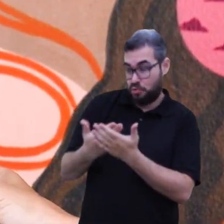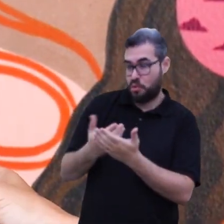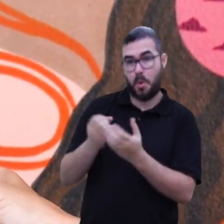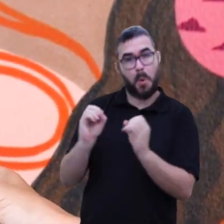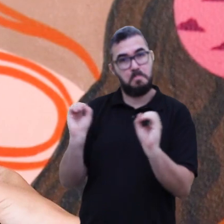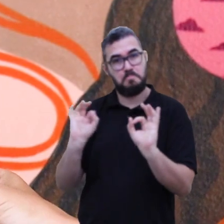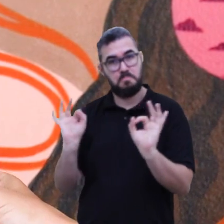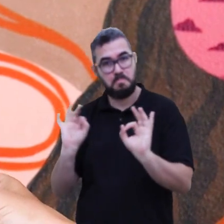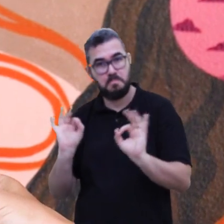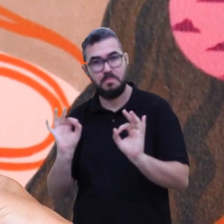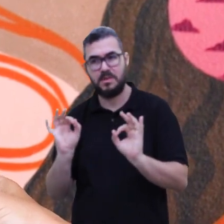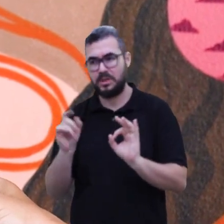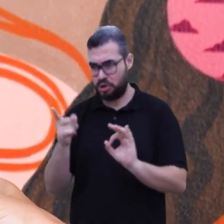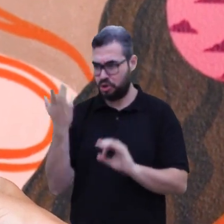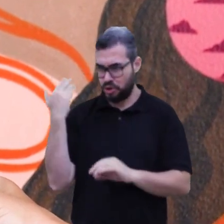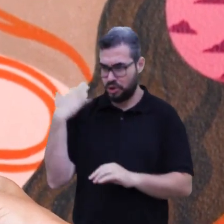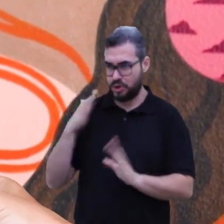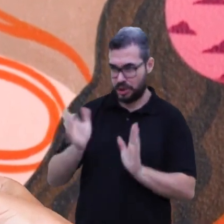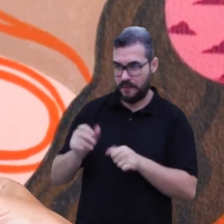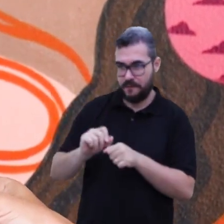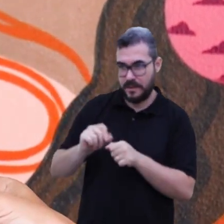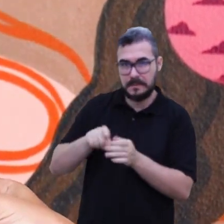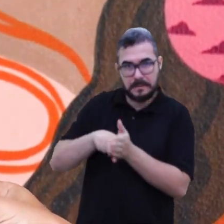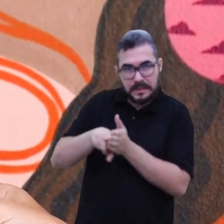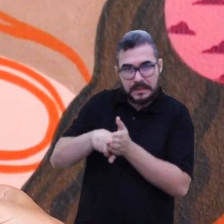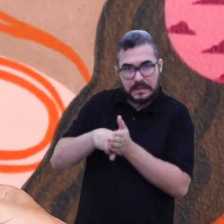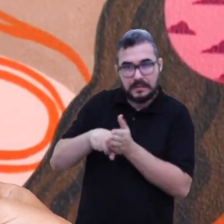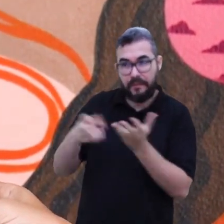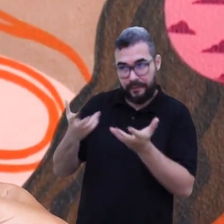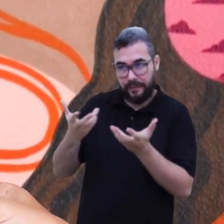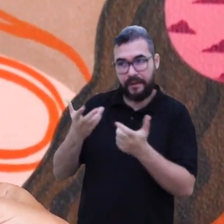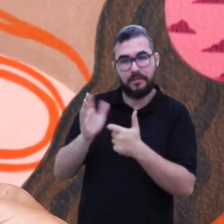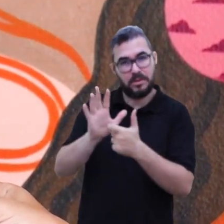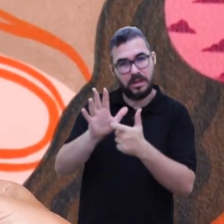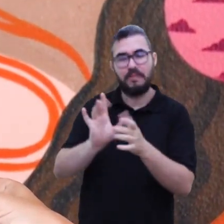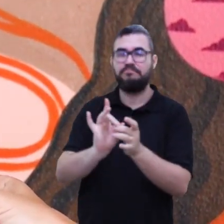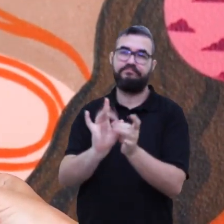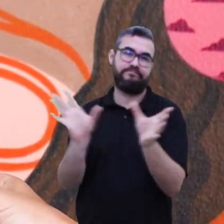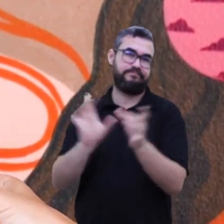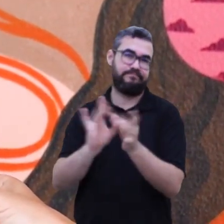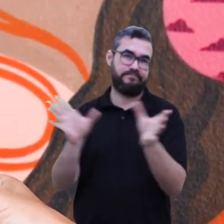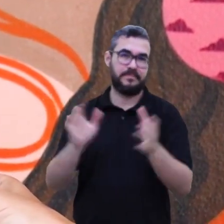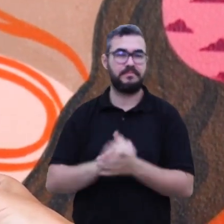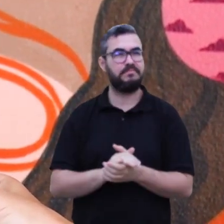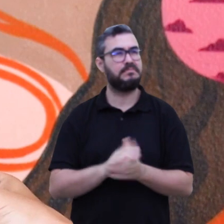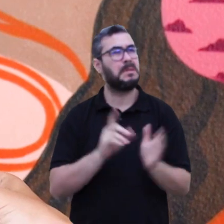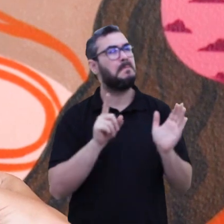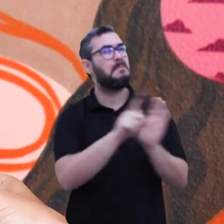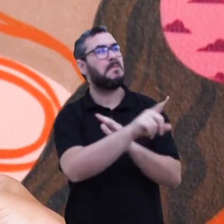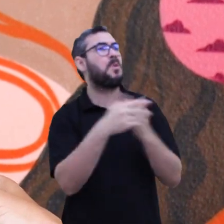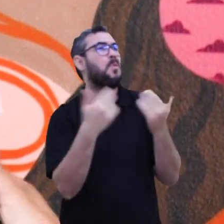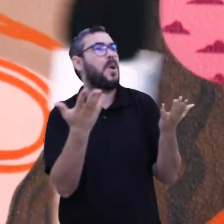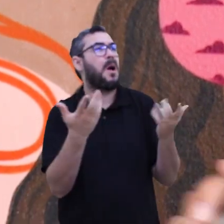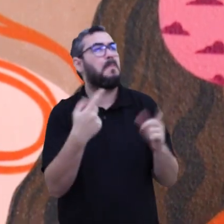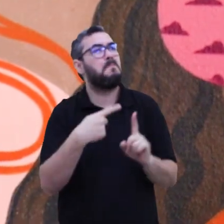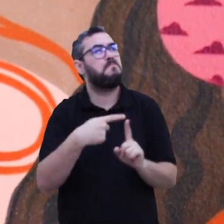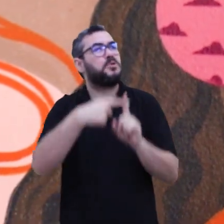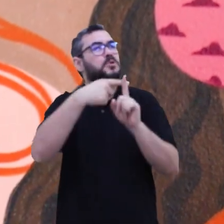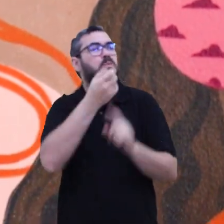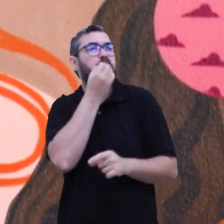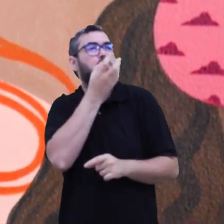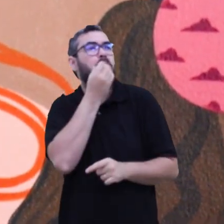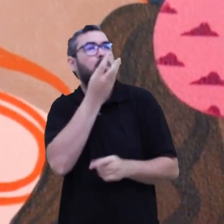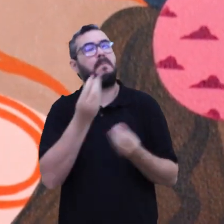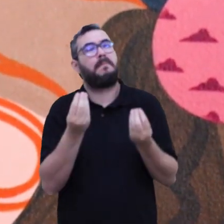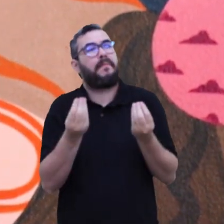-graduação. Se ele tiver uma pesquisa que já desenvolveu ou está em fase de desenvolvimento e quer apresentar para a comunidade, esse é o espaço. Para o